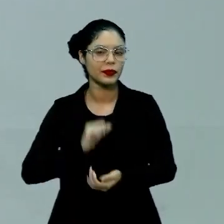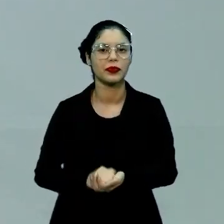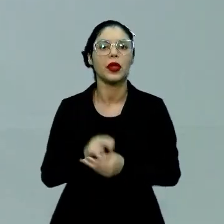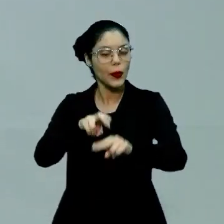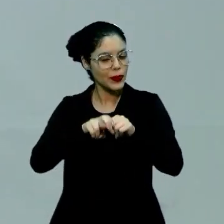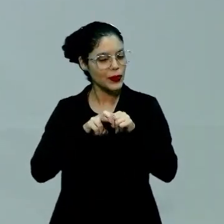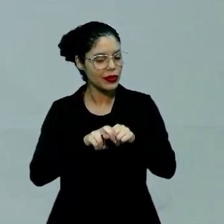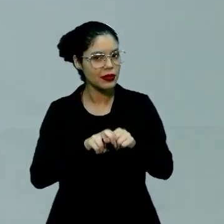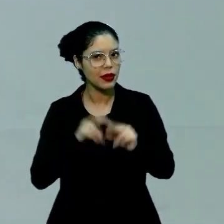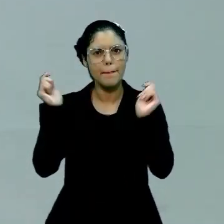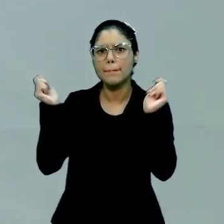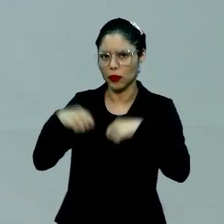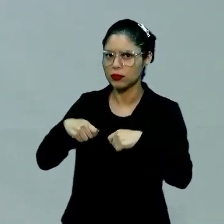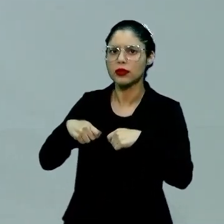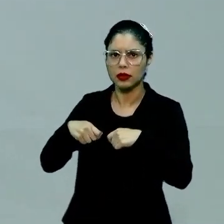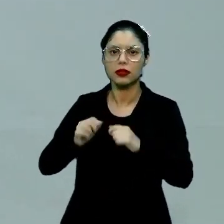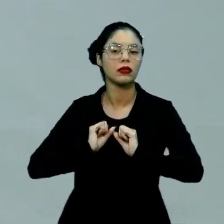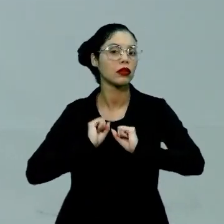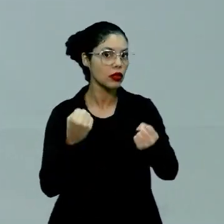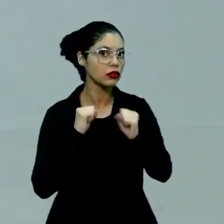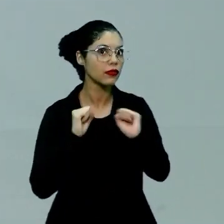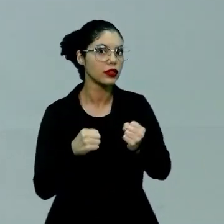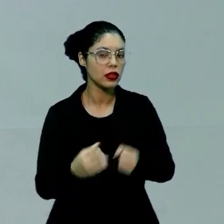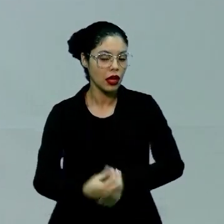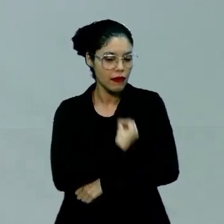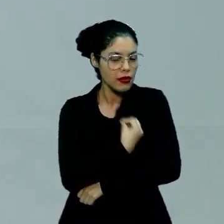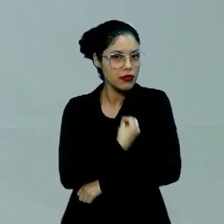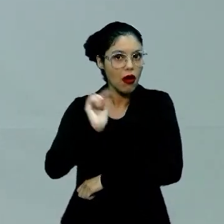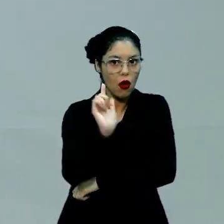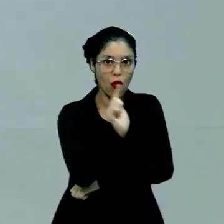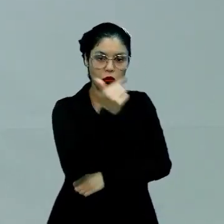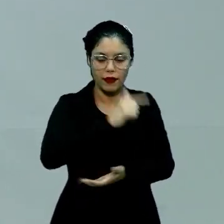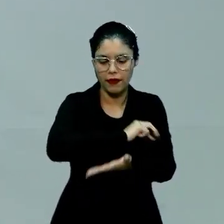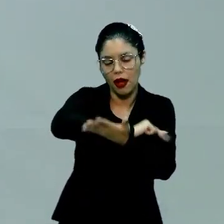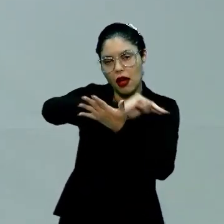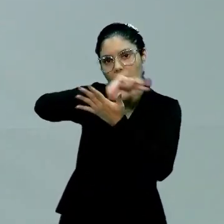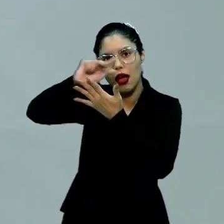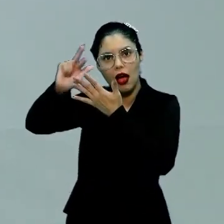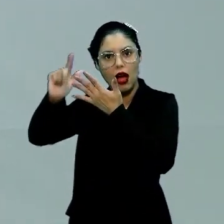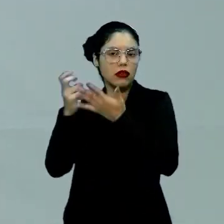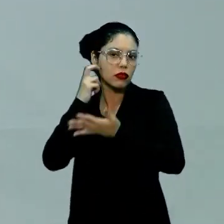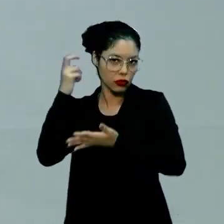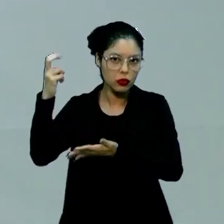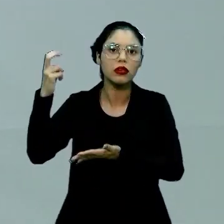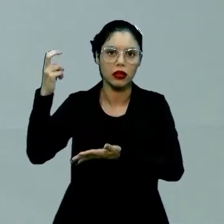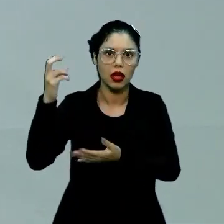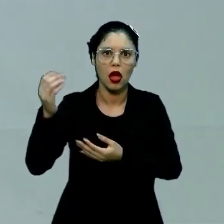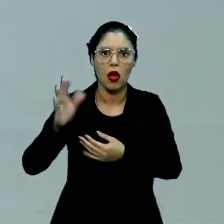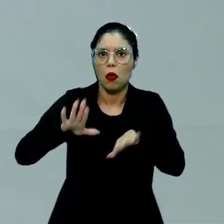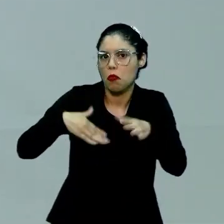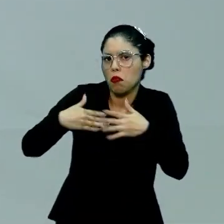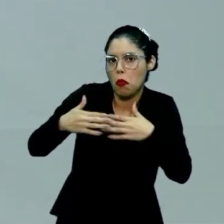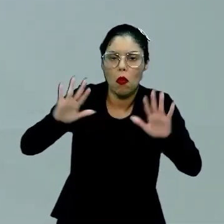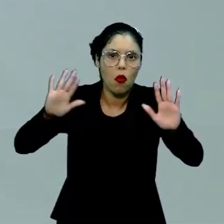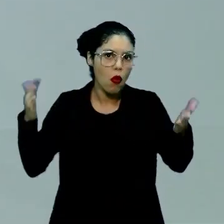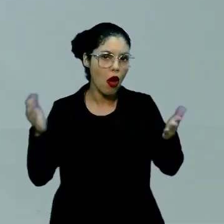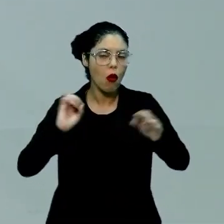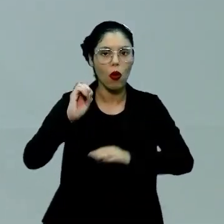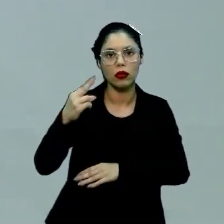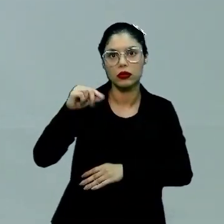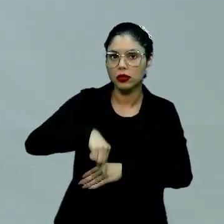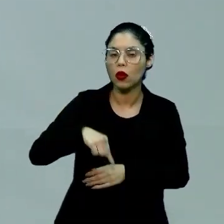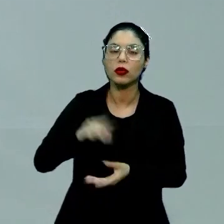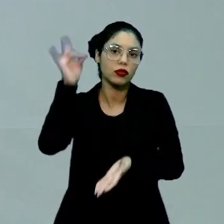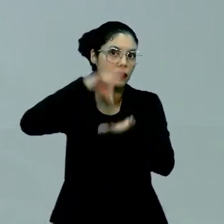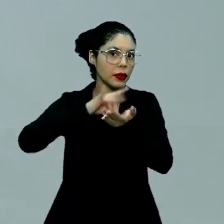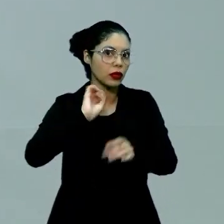tem aquela possibilidade aqui na Educação Física vivenciar diversos aspectos da cultura, seja ela pertencente ou não à